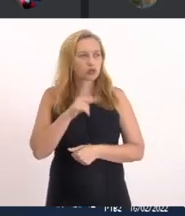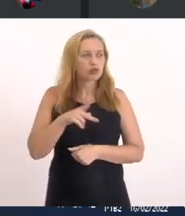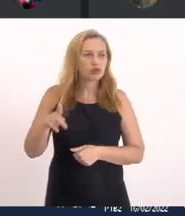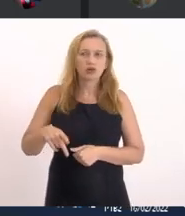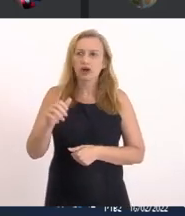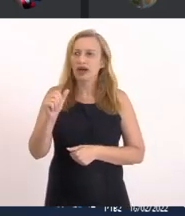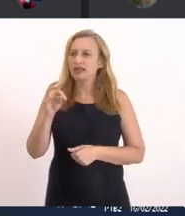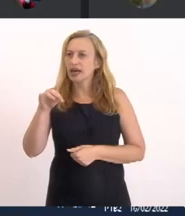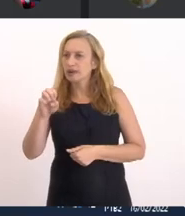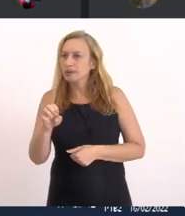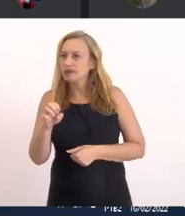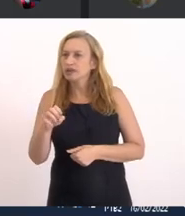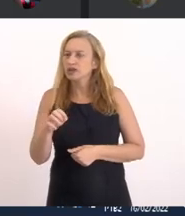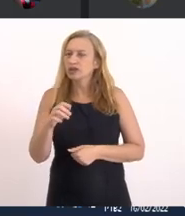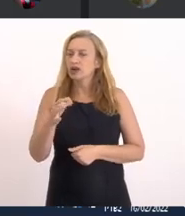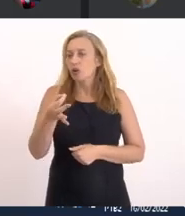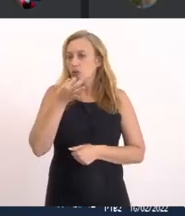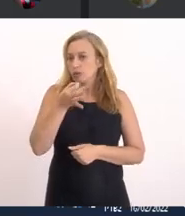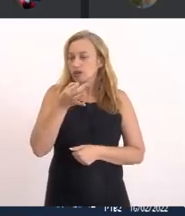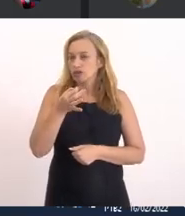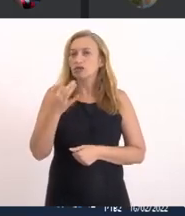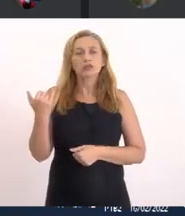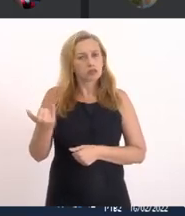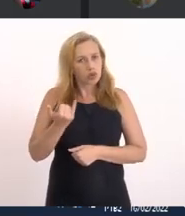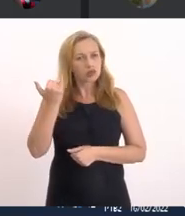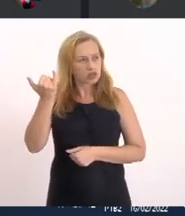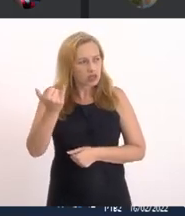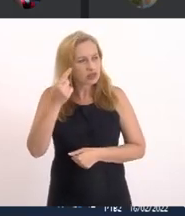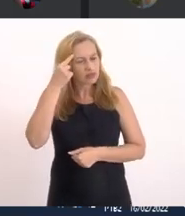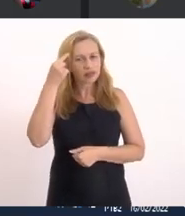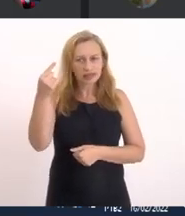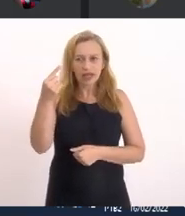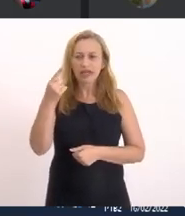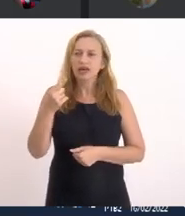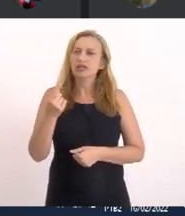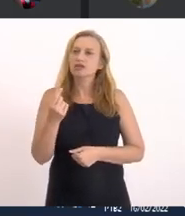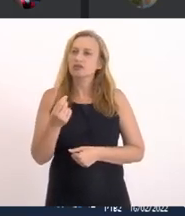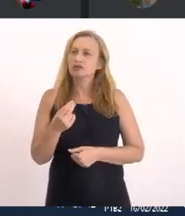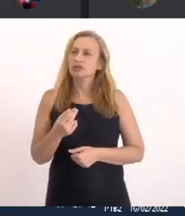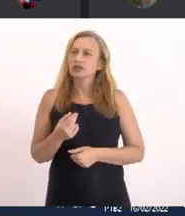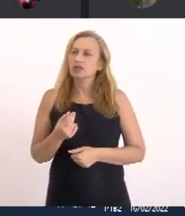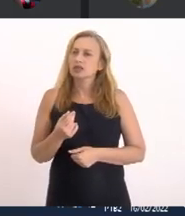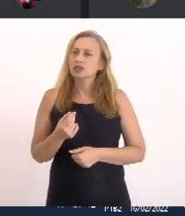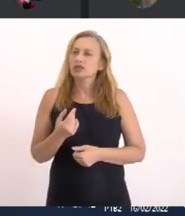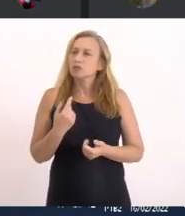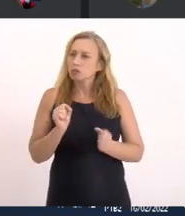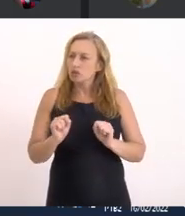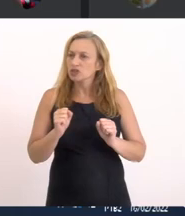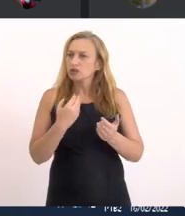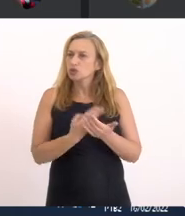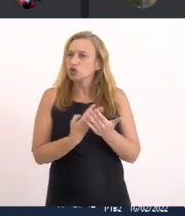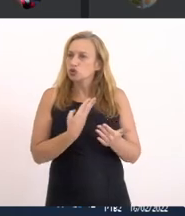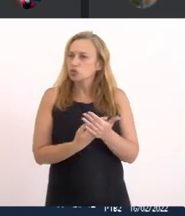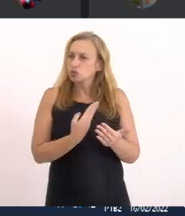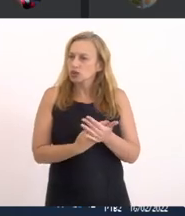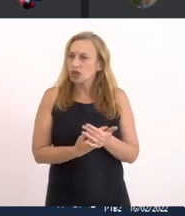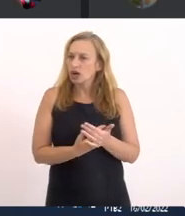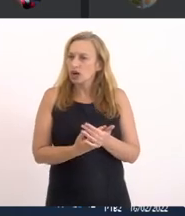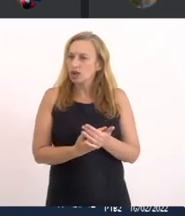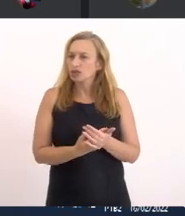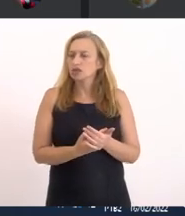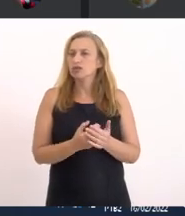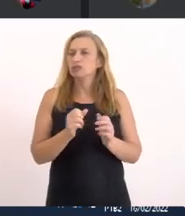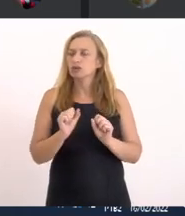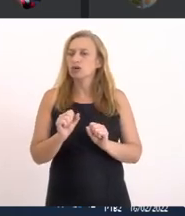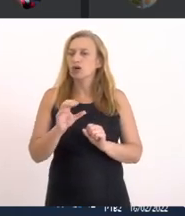Sugeriu Uma ideia Muito interessante Que vale a pena Estudar Pode ser Uma comporta Na